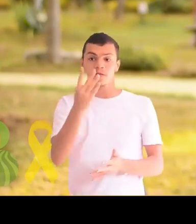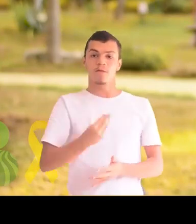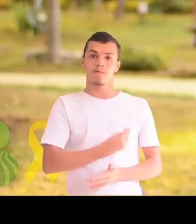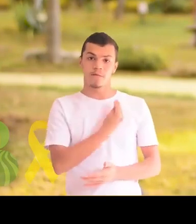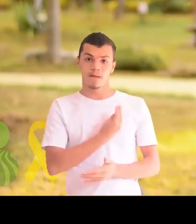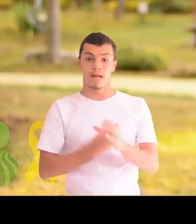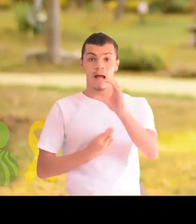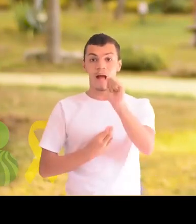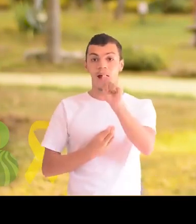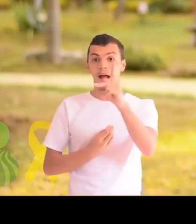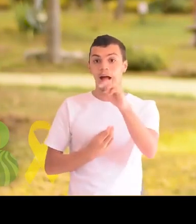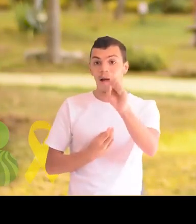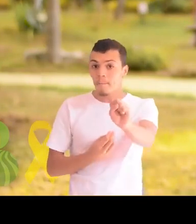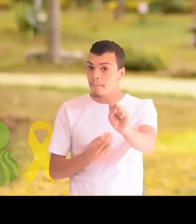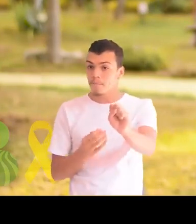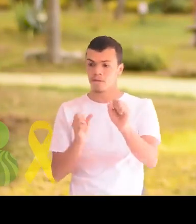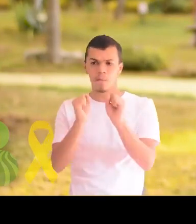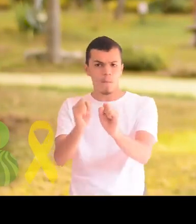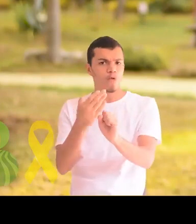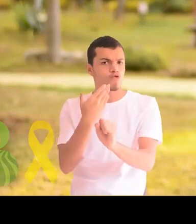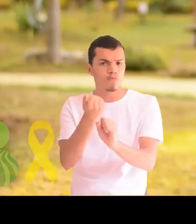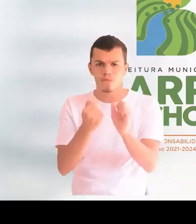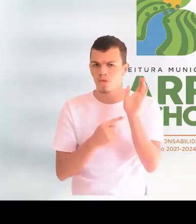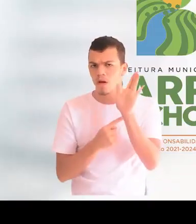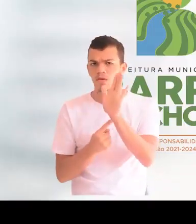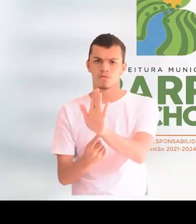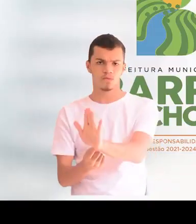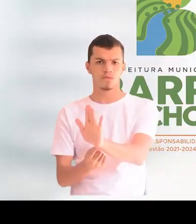CAPS ou demais serviços que lidem com a saúde mental.